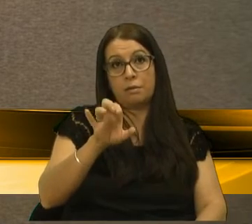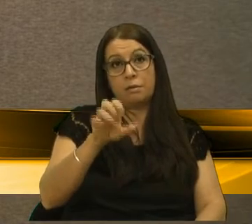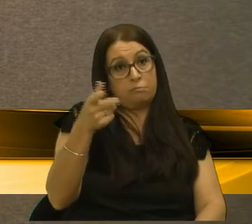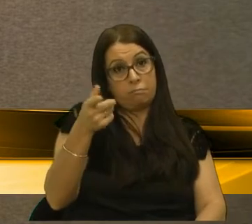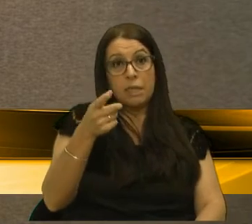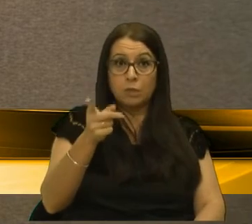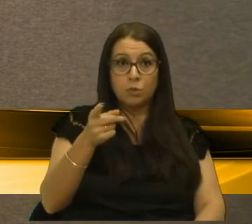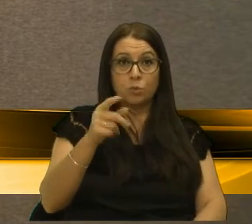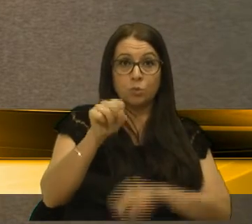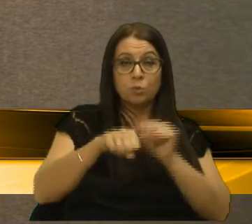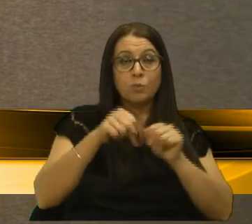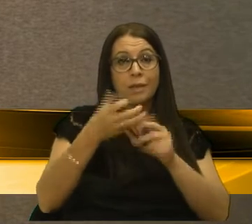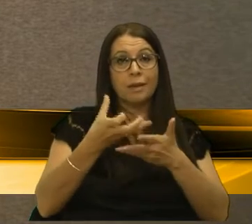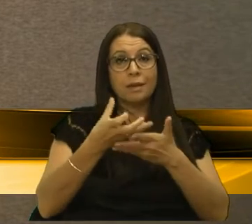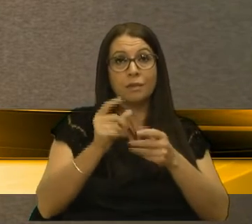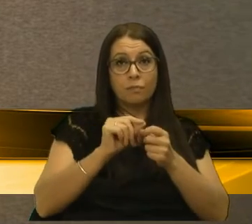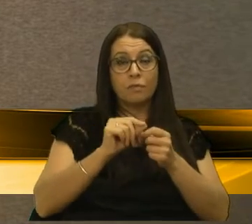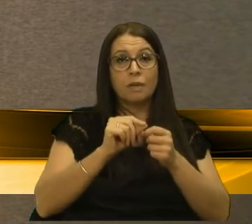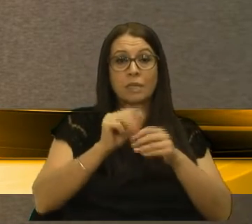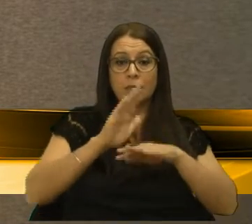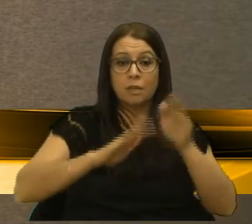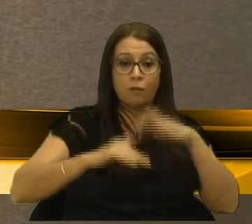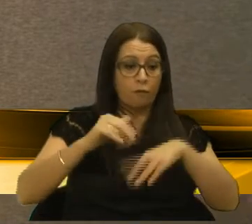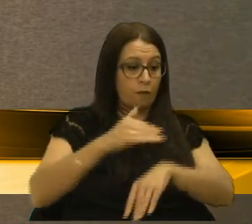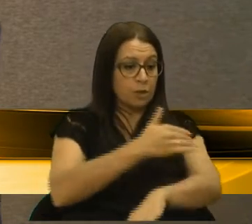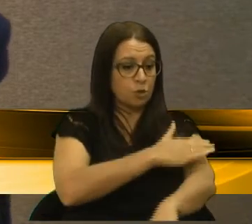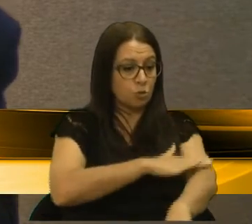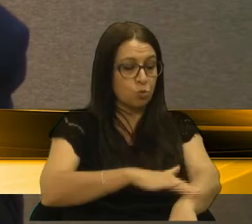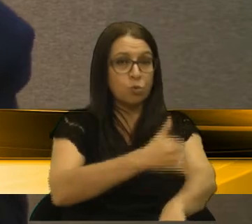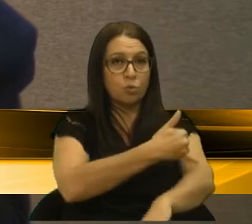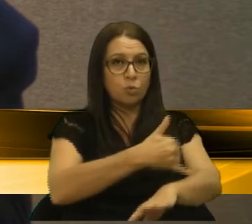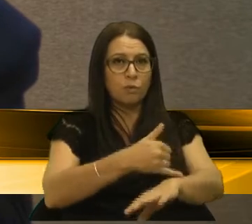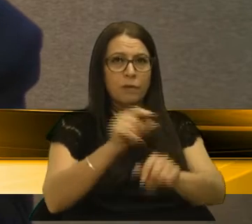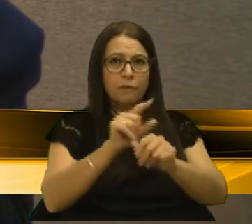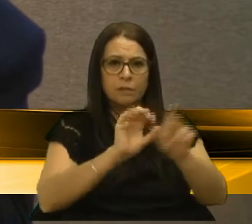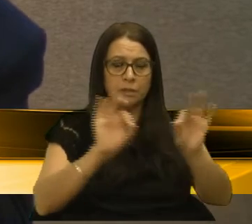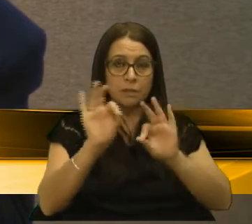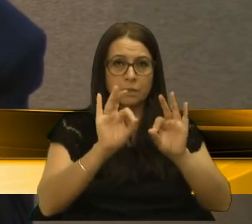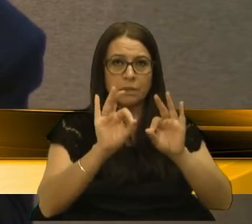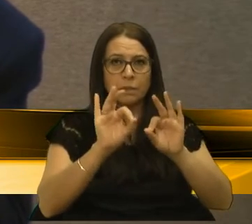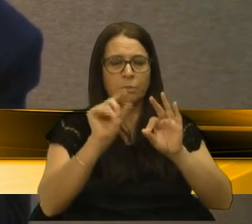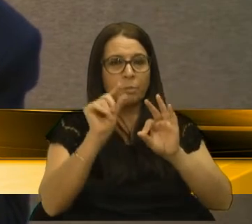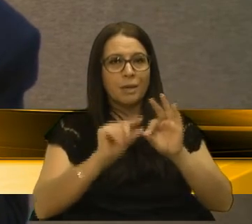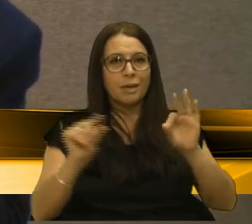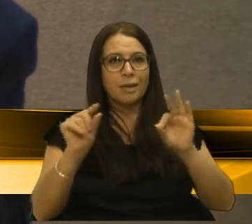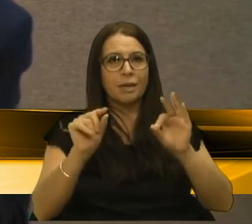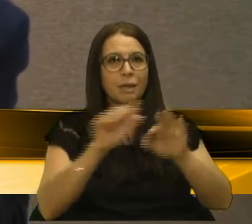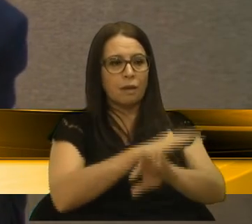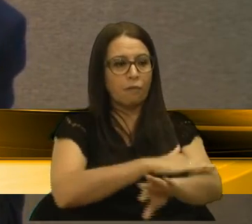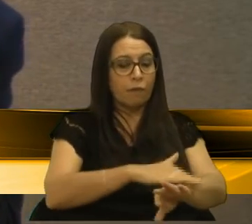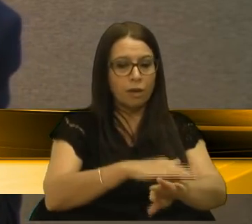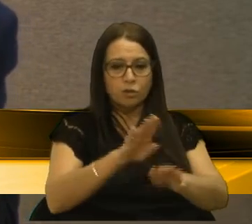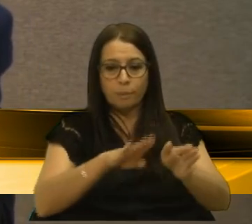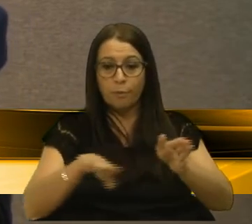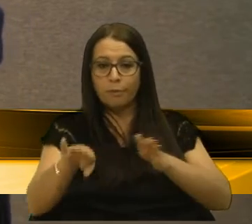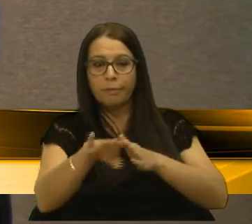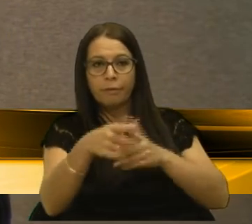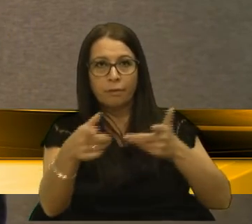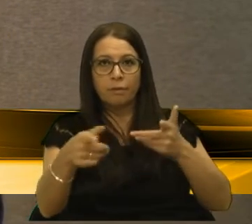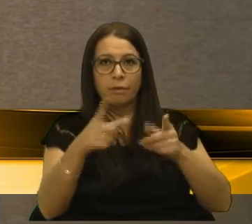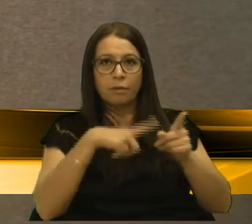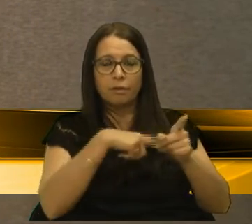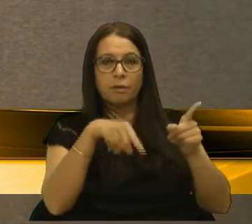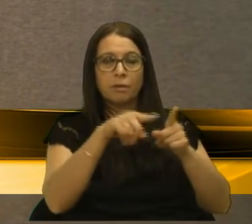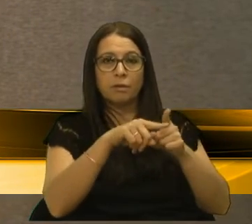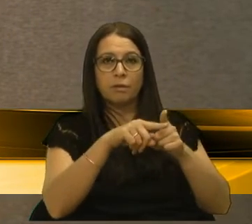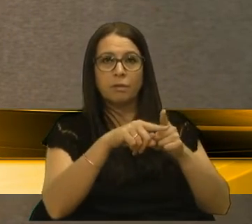quer. Ele quer, quando se faz asfalto novo, que se faça a previsão de uma pequena faixa de acostamento que serve